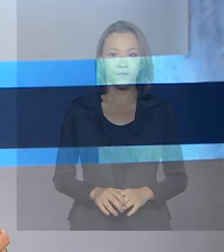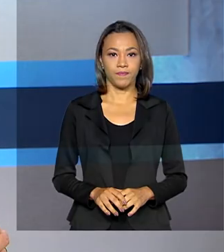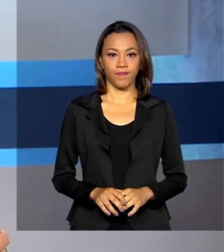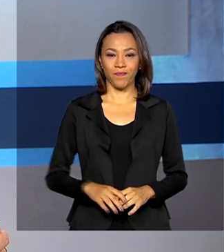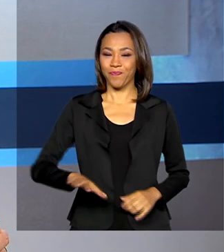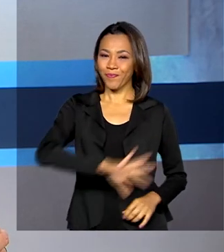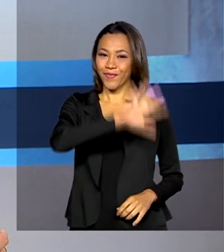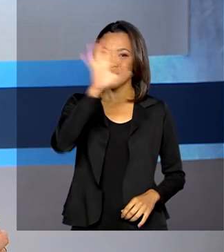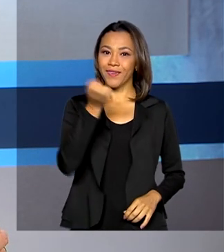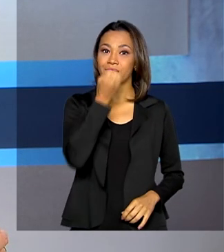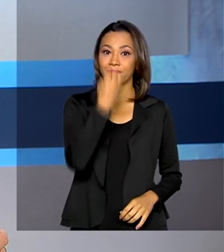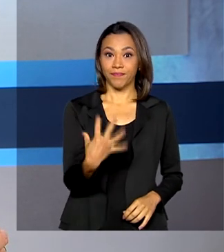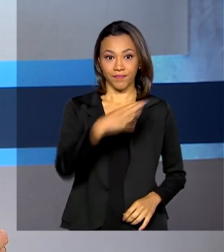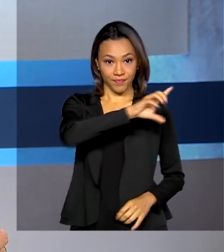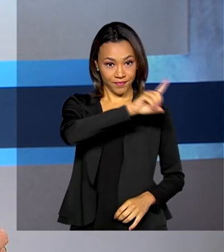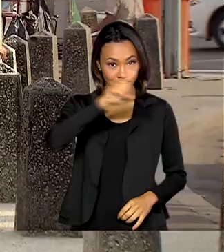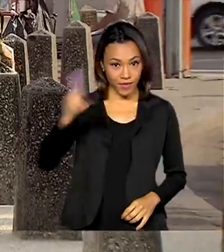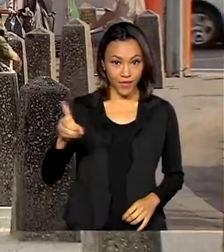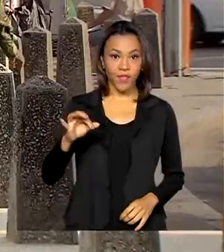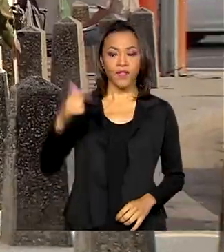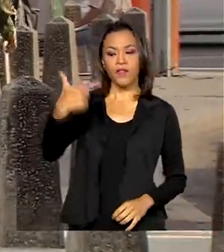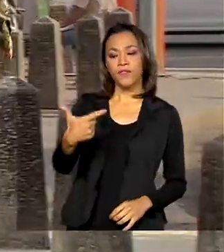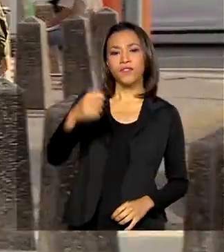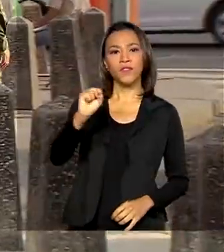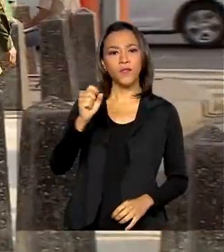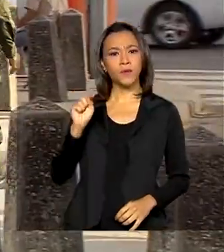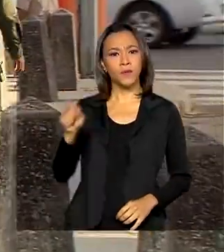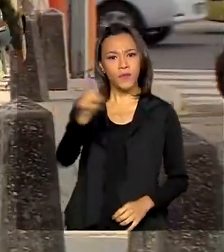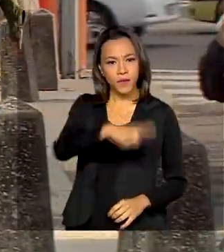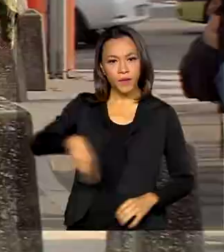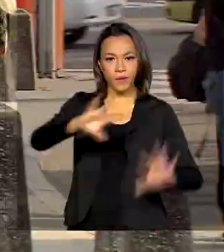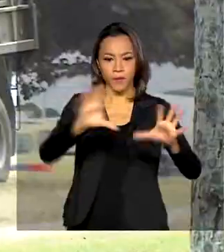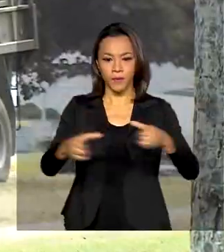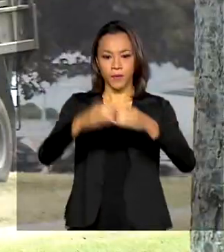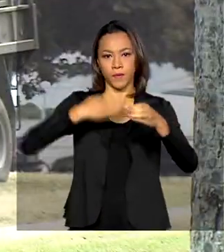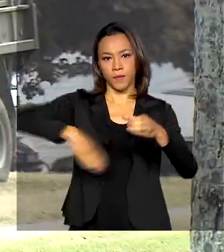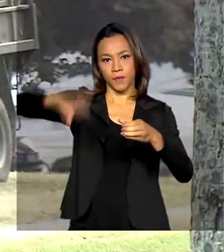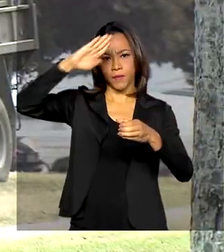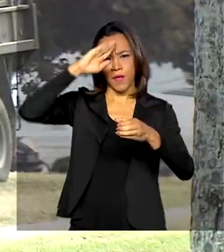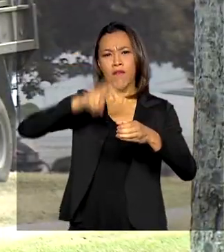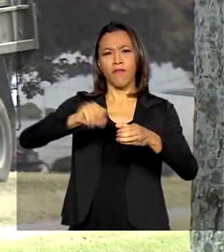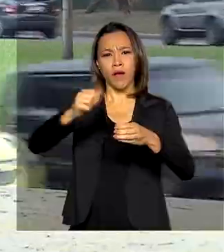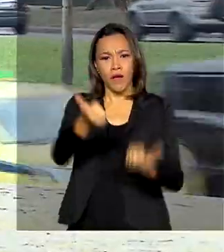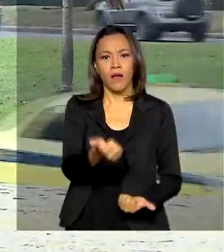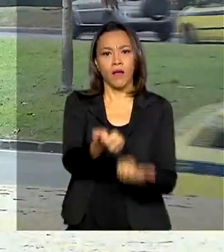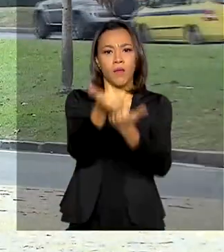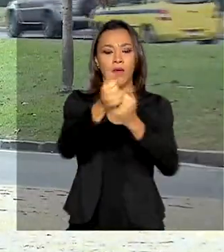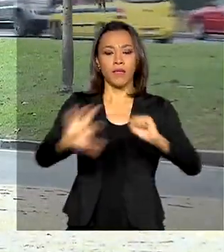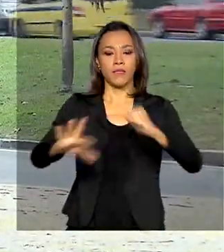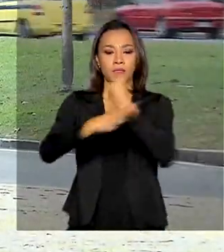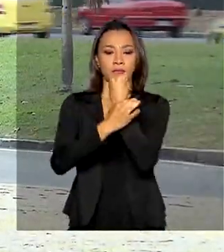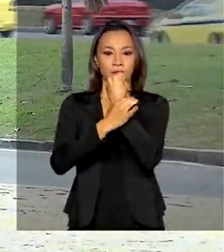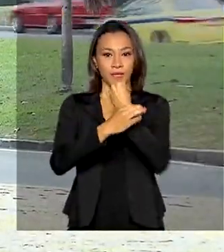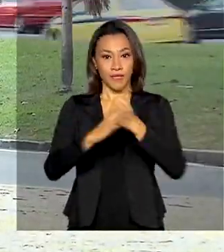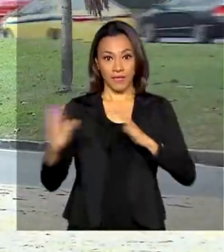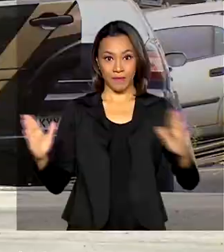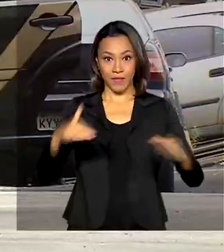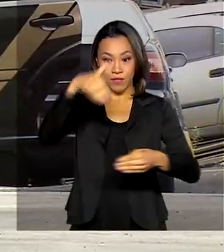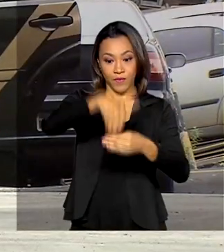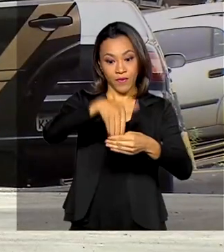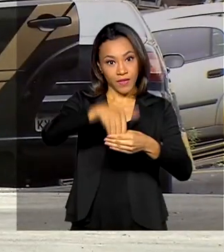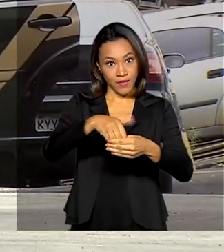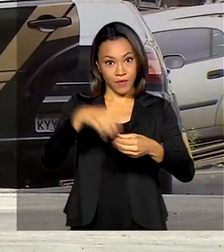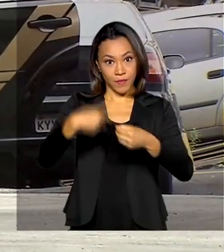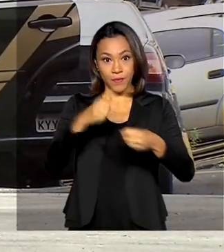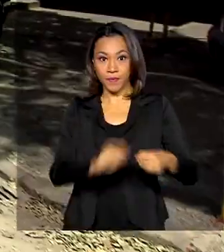Olá, bom dia. 28 mil militares das Forças Armadas vão reforçar a segurança nas eleições municipais deste